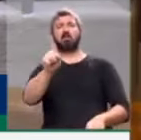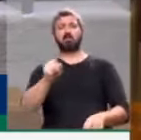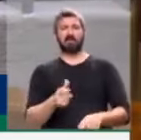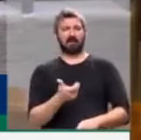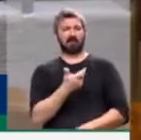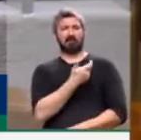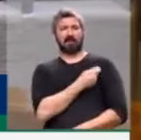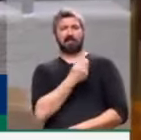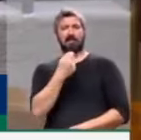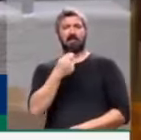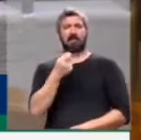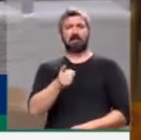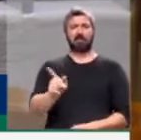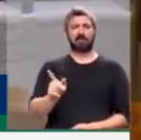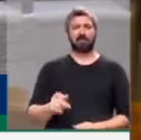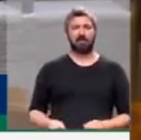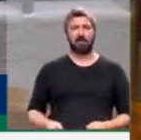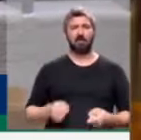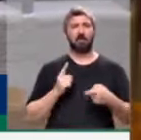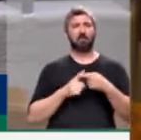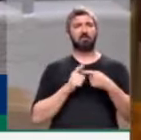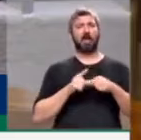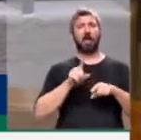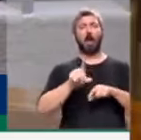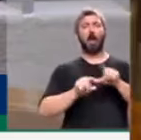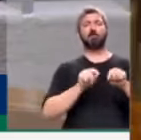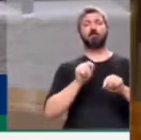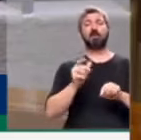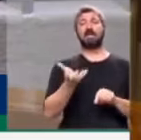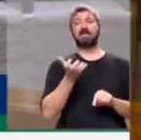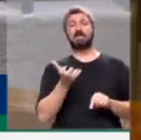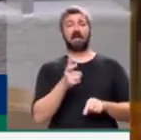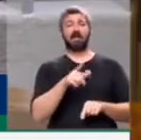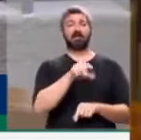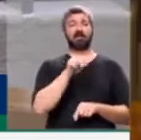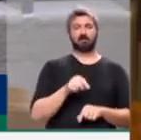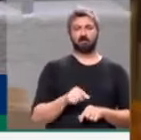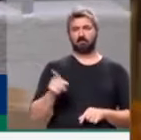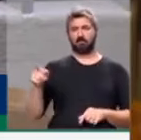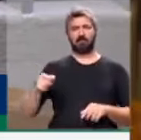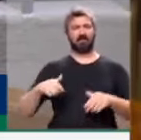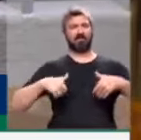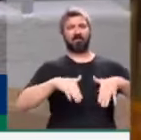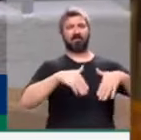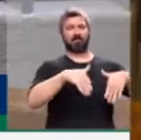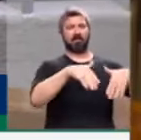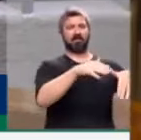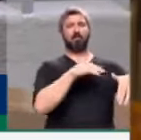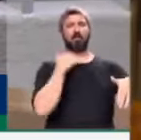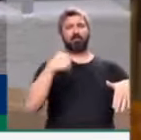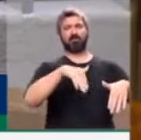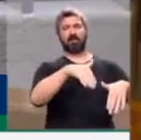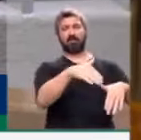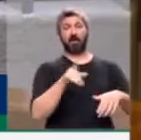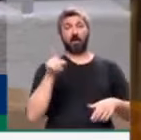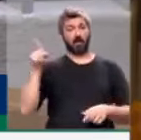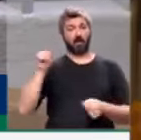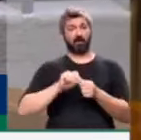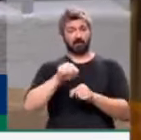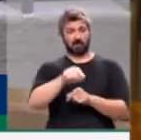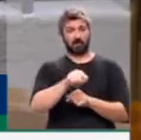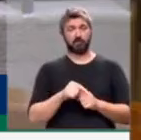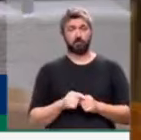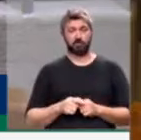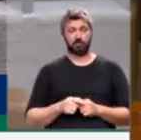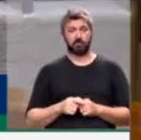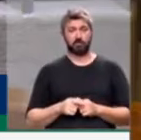que vacina, não precisa tomar vacina, que vacina é opcional, vai tomar quem quer. Ele empurra o povo à morte. É isso que ele está fazendo.